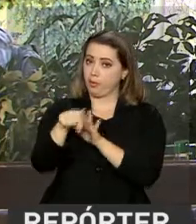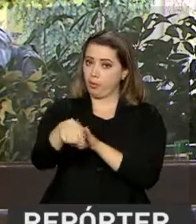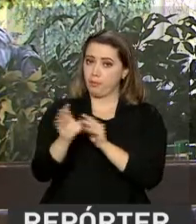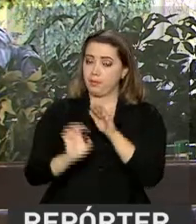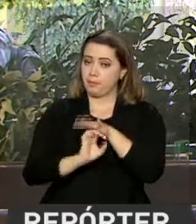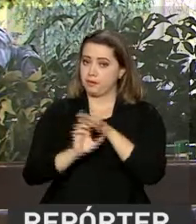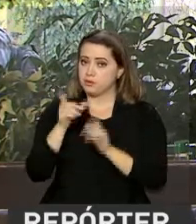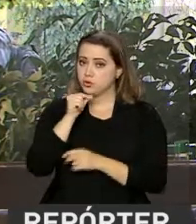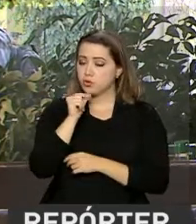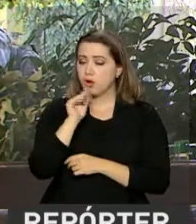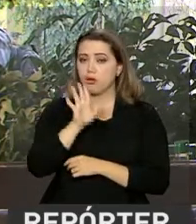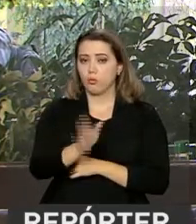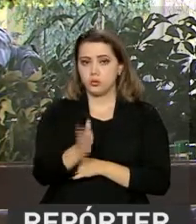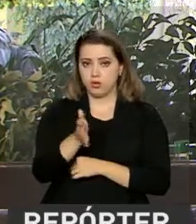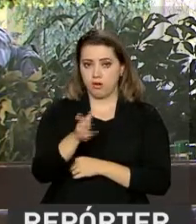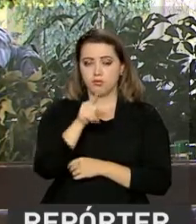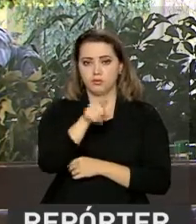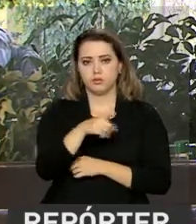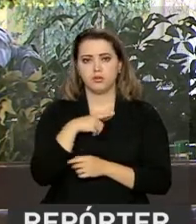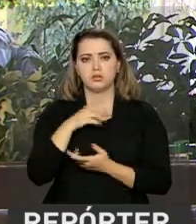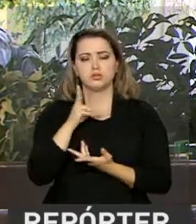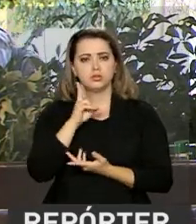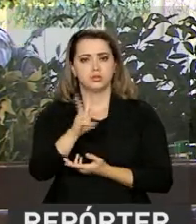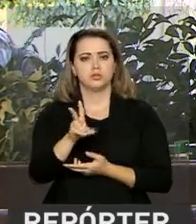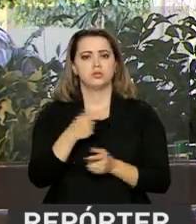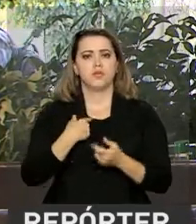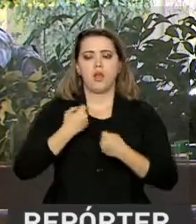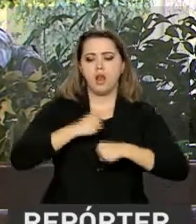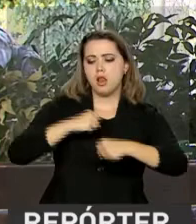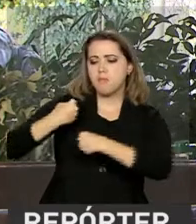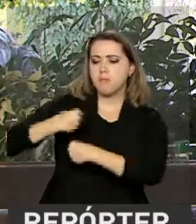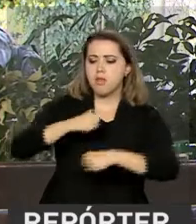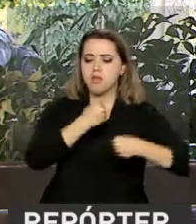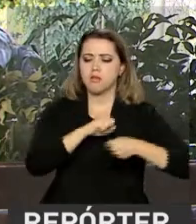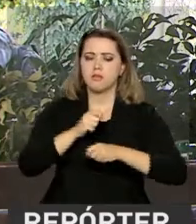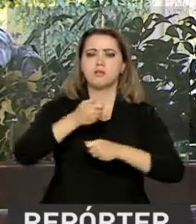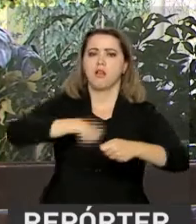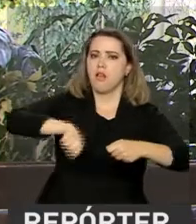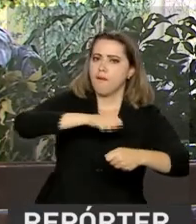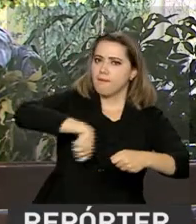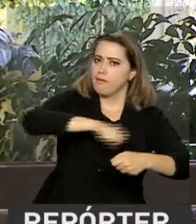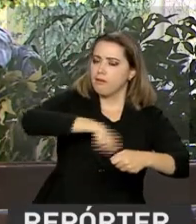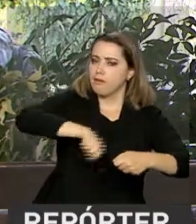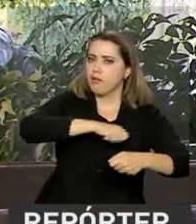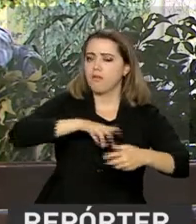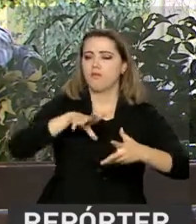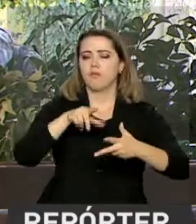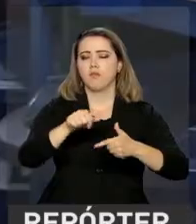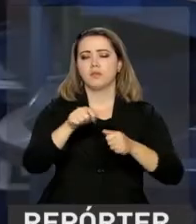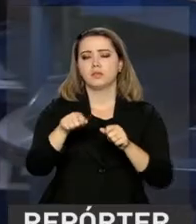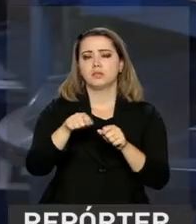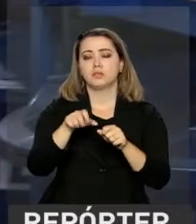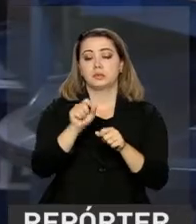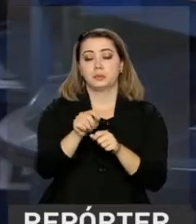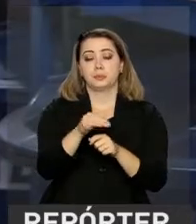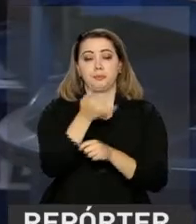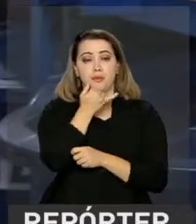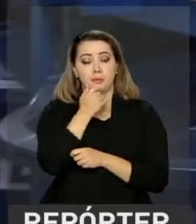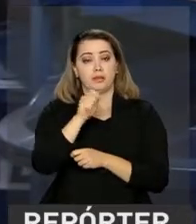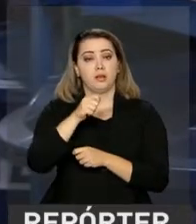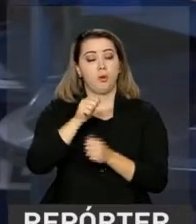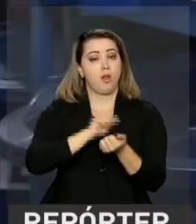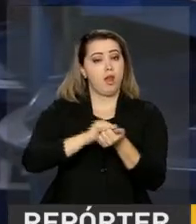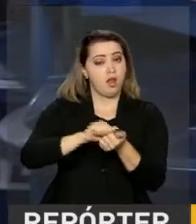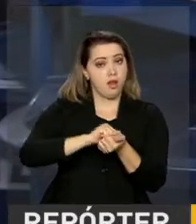E aí a gente aproveita essa água para fazer a questão da limpeza do salão, dos banheiros, para ter essa economia maior. Ações para a